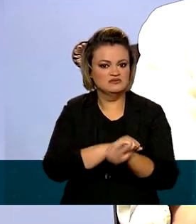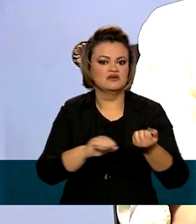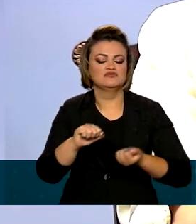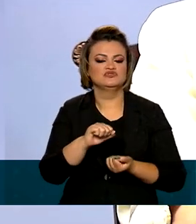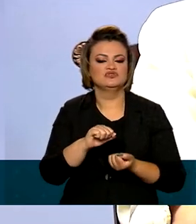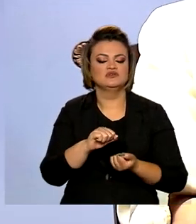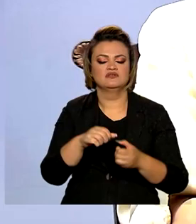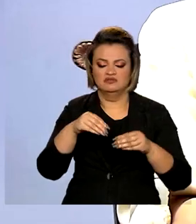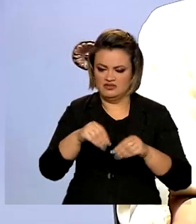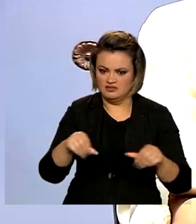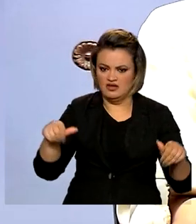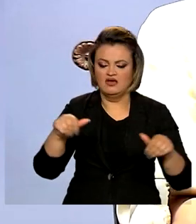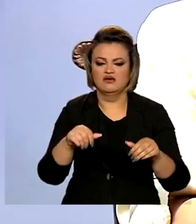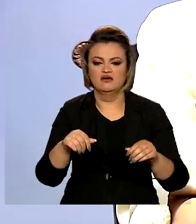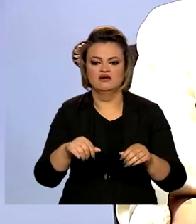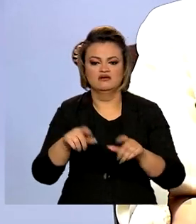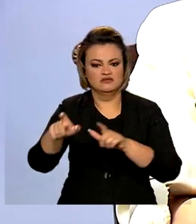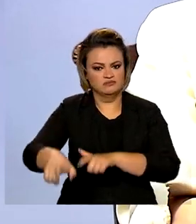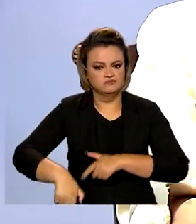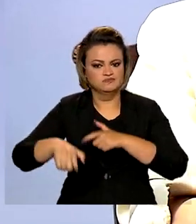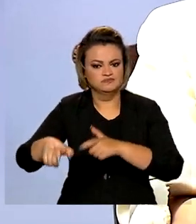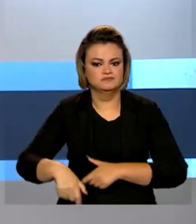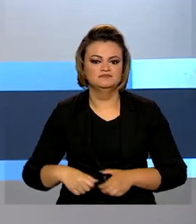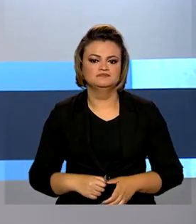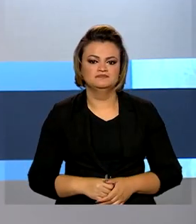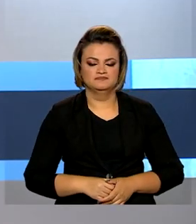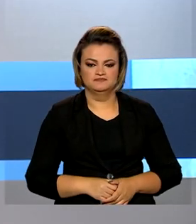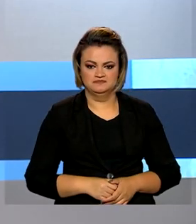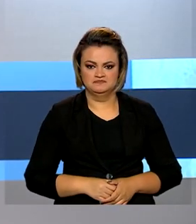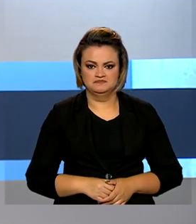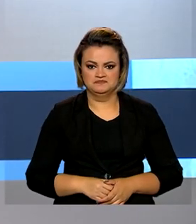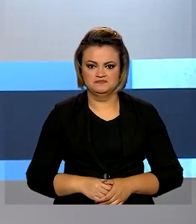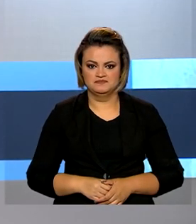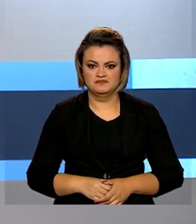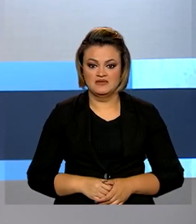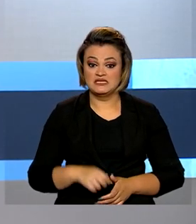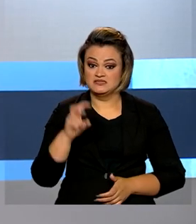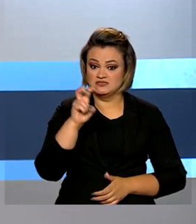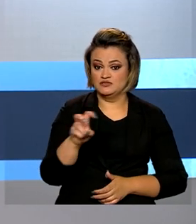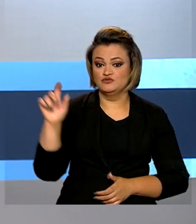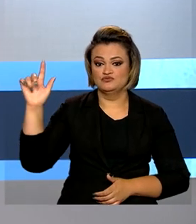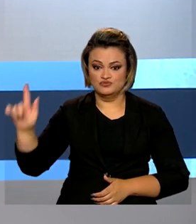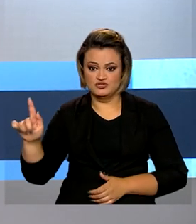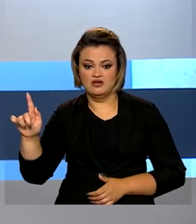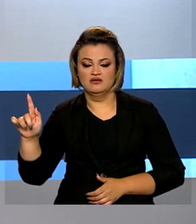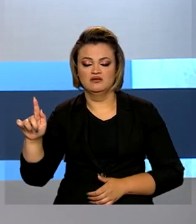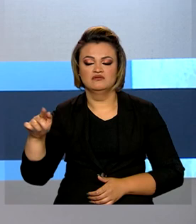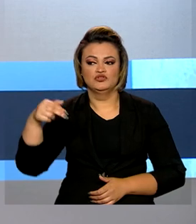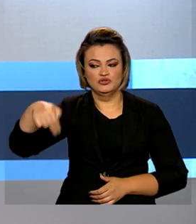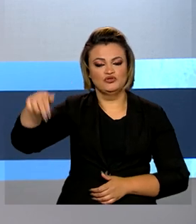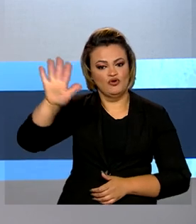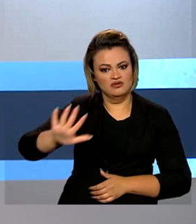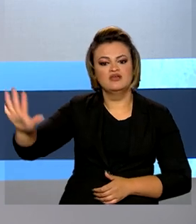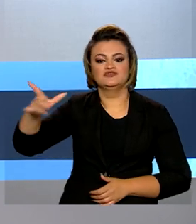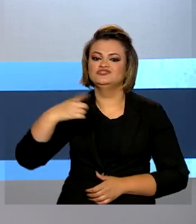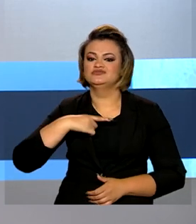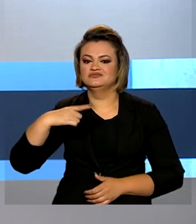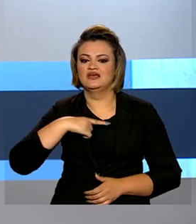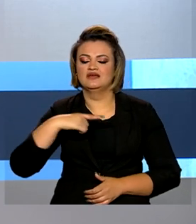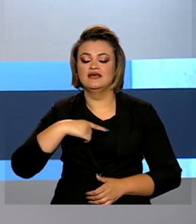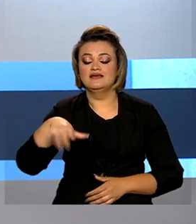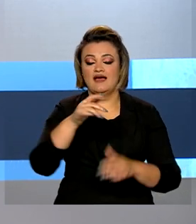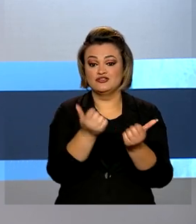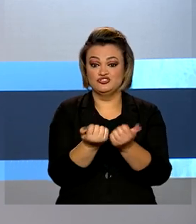da terra e da produção agropecuária. O sinal 5G chegou ao Nordeste e o mercado de